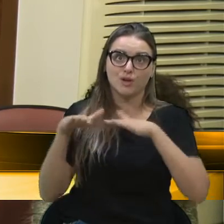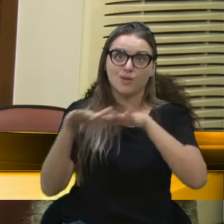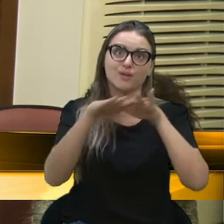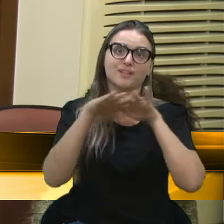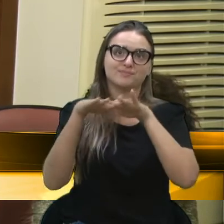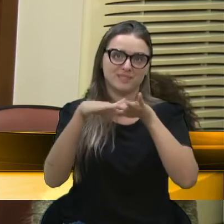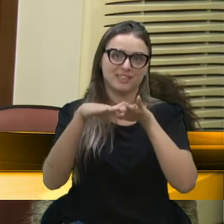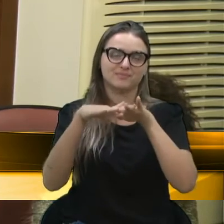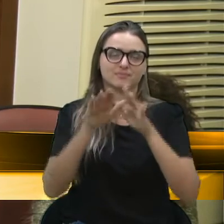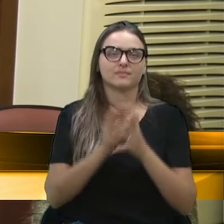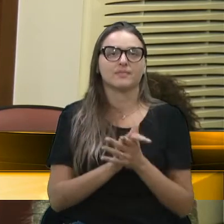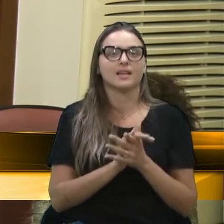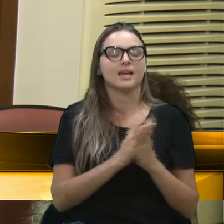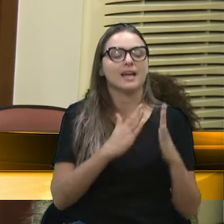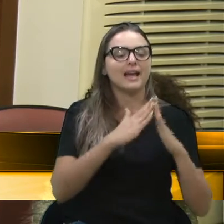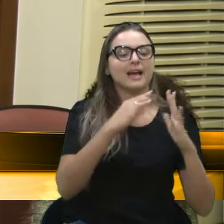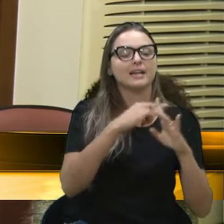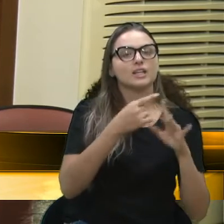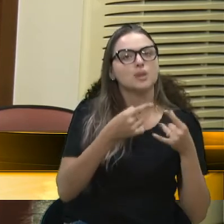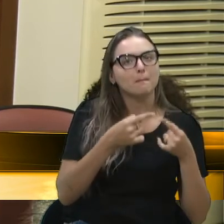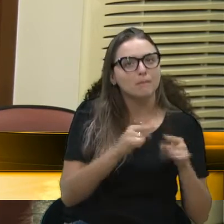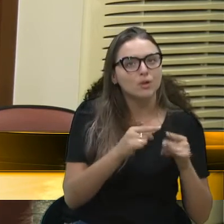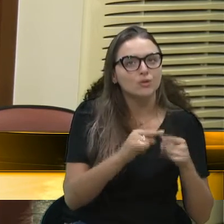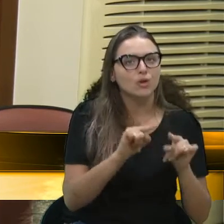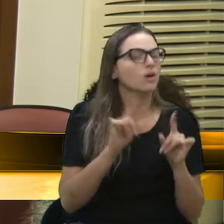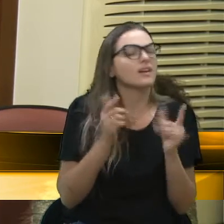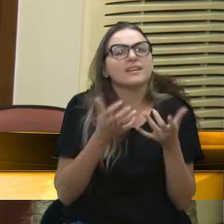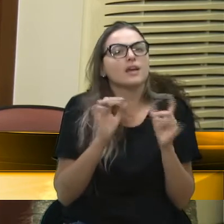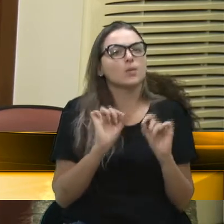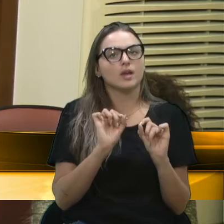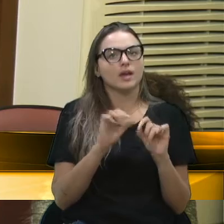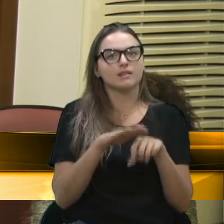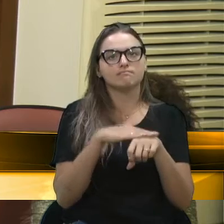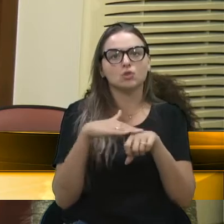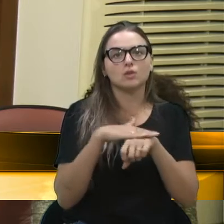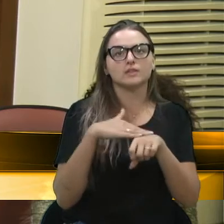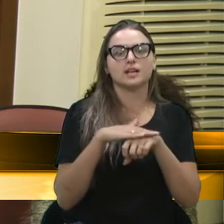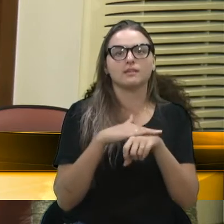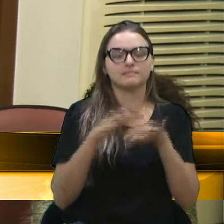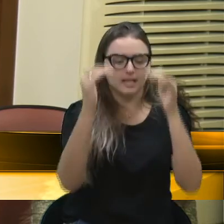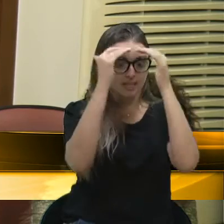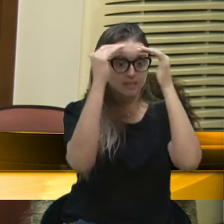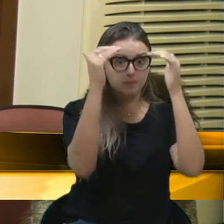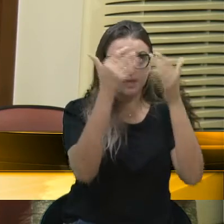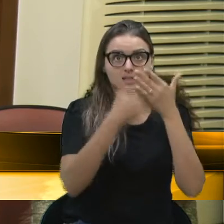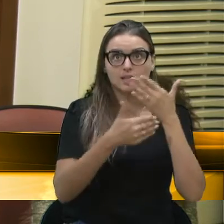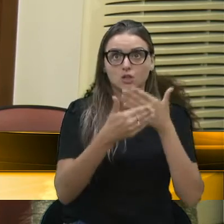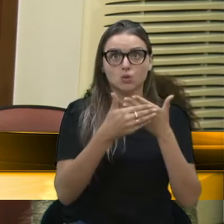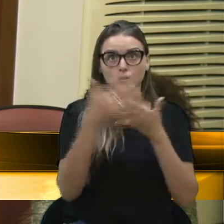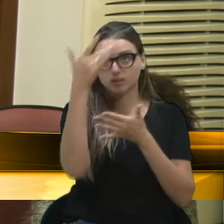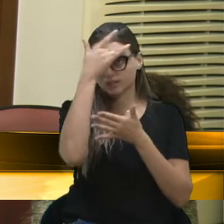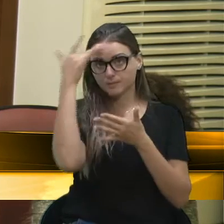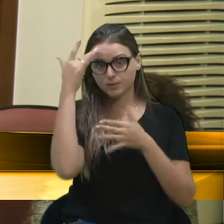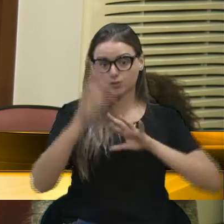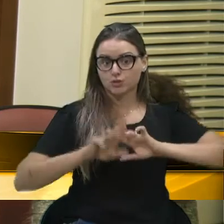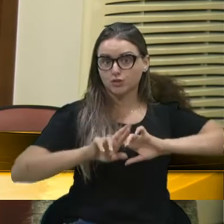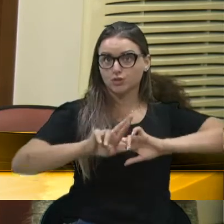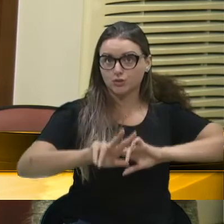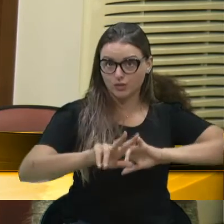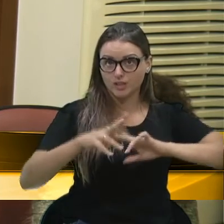a Igreja, ela provoca para o diálogo, né? Para o respeito às diferenças, para que a gente consiga